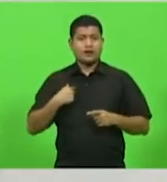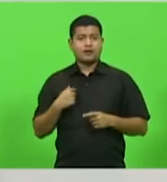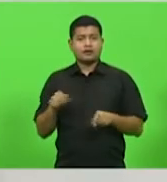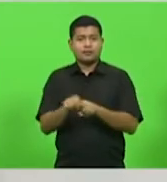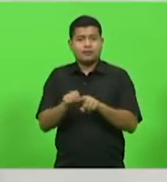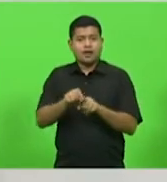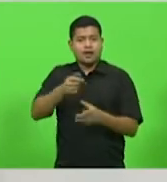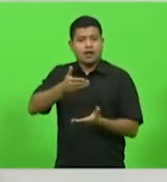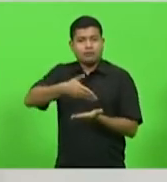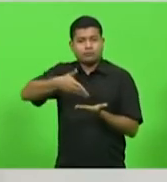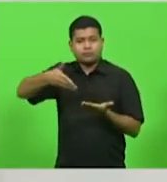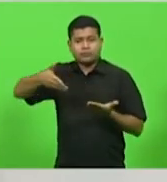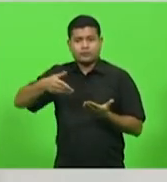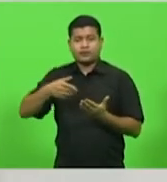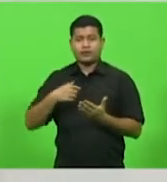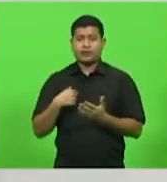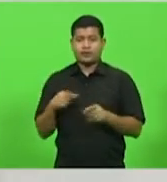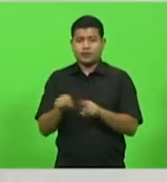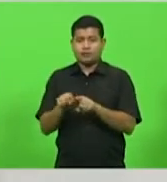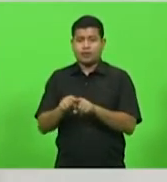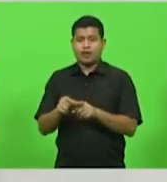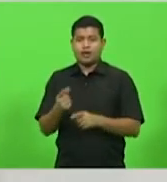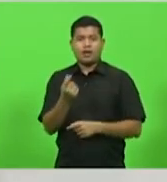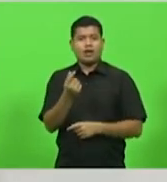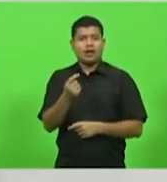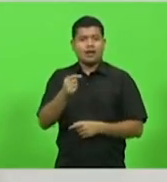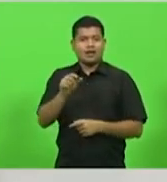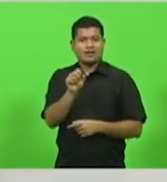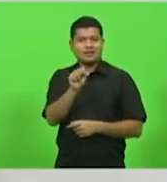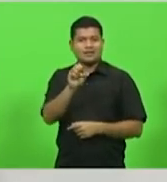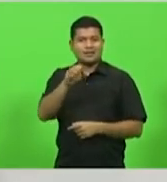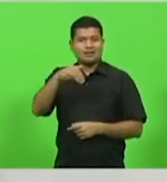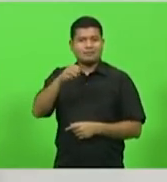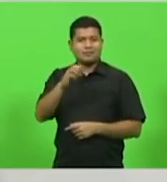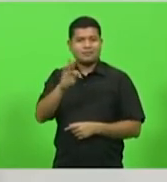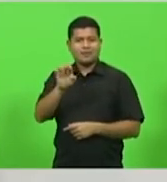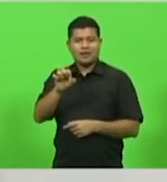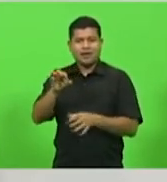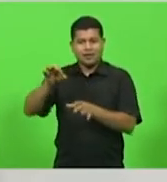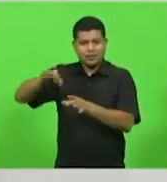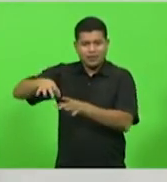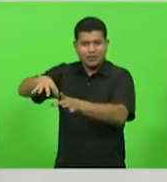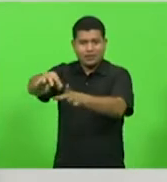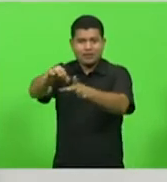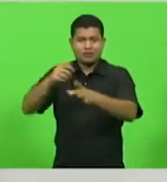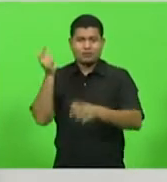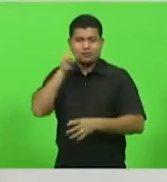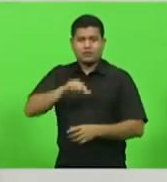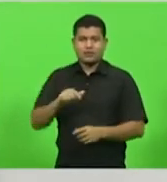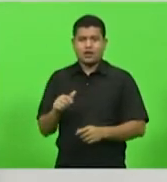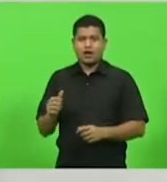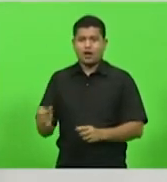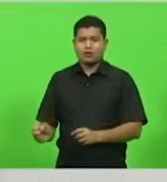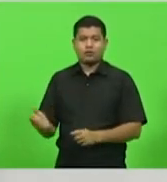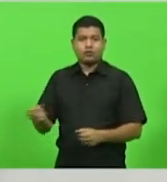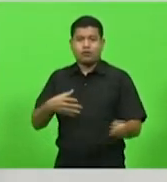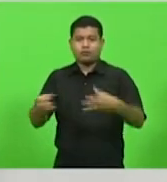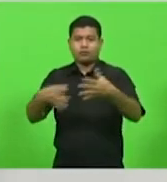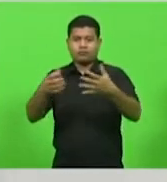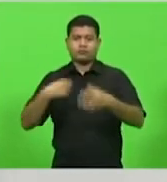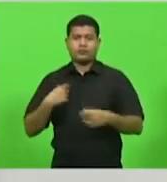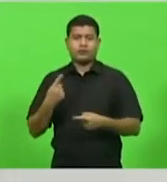criadas, sementes foram distribuídas para a recuperação do plantio, equipamentos e materiais foram